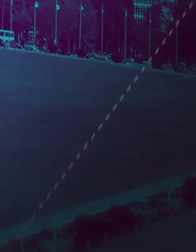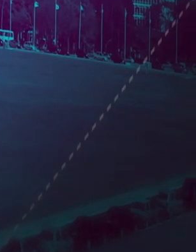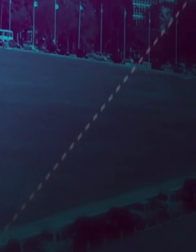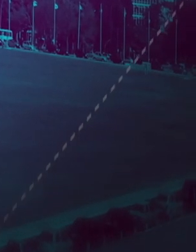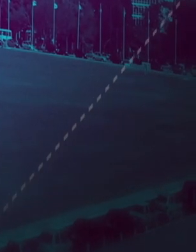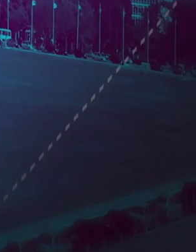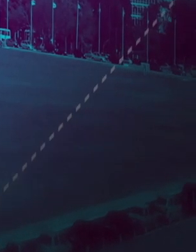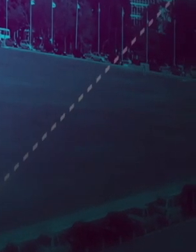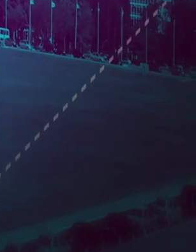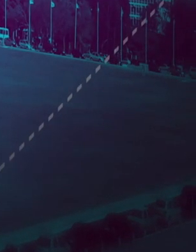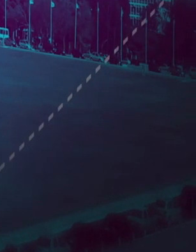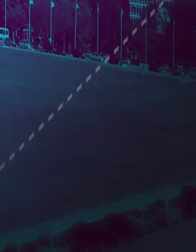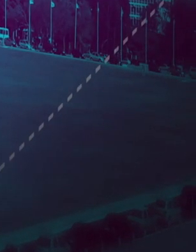YouTube e também nas nossas redes sociais.